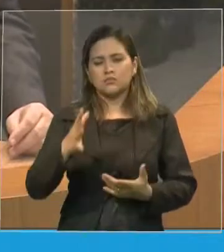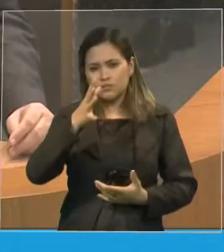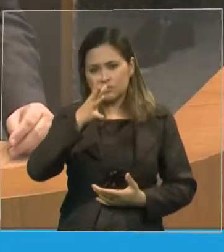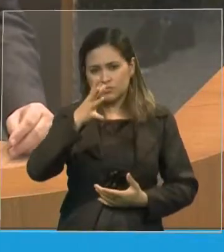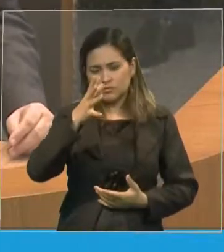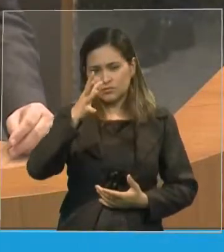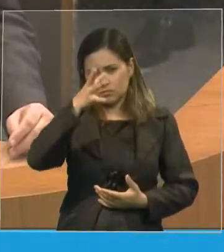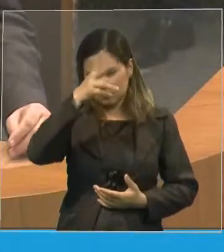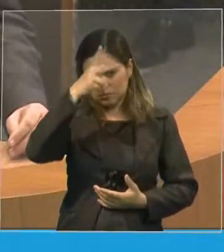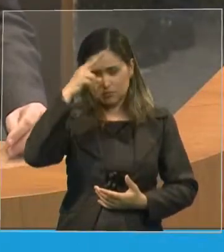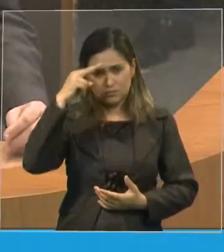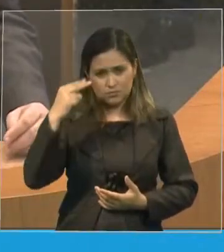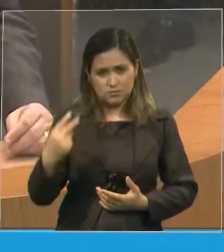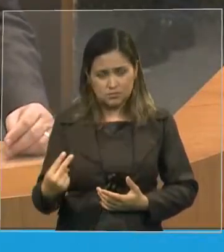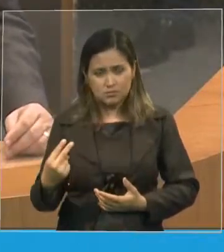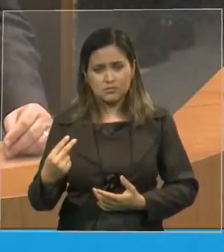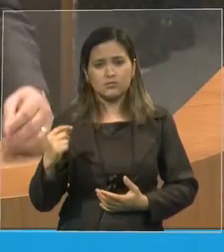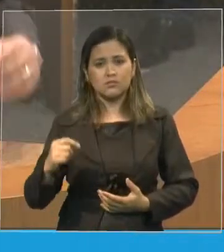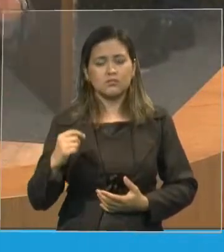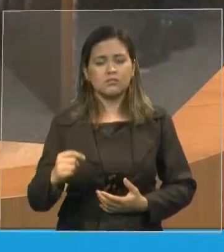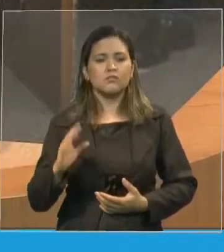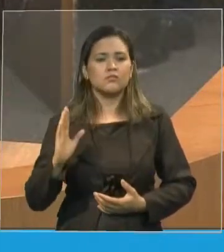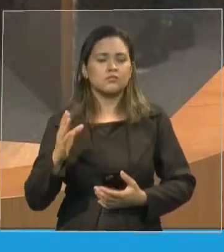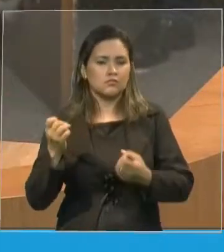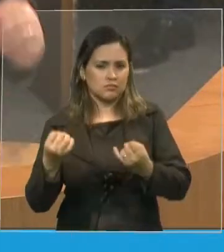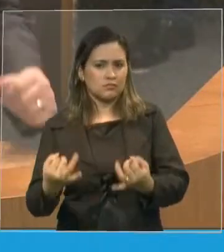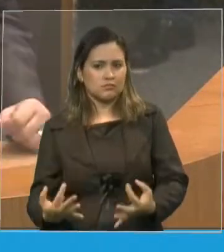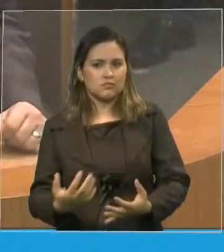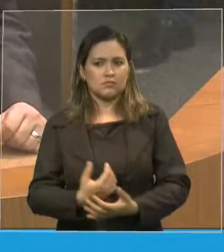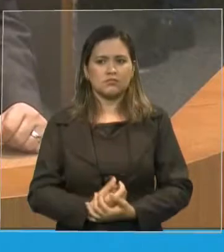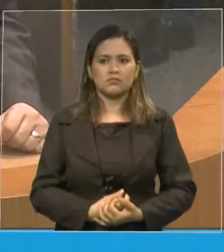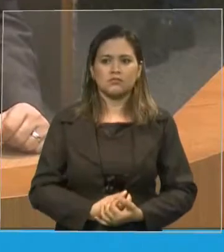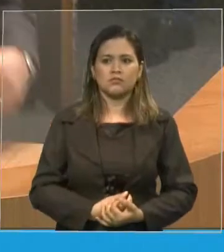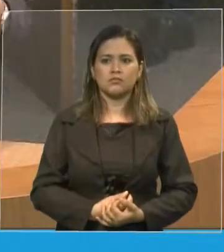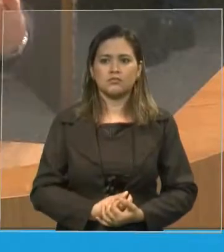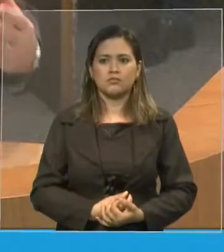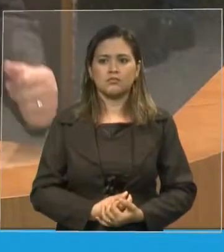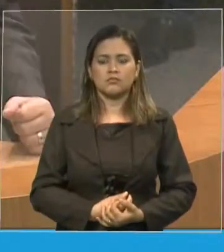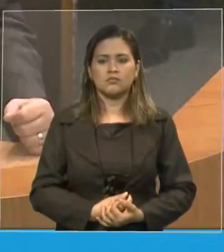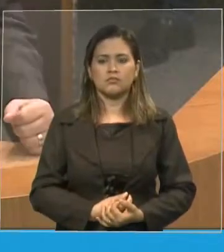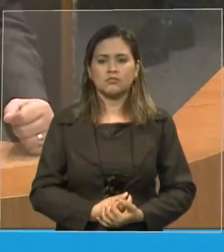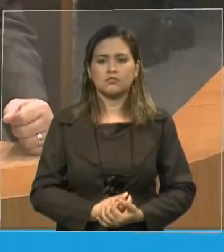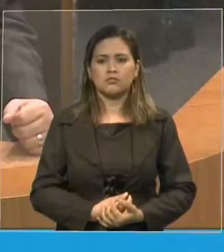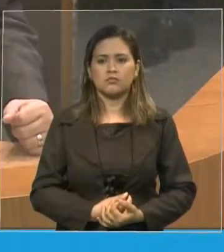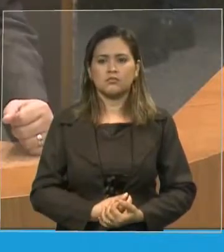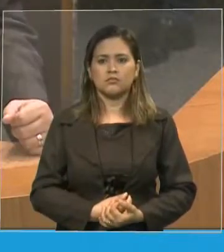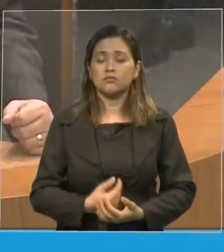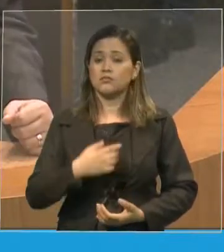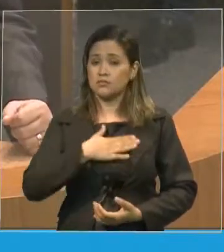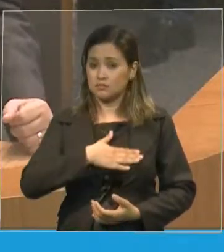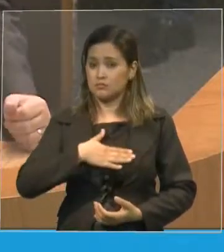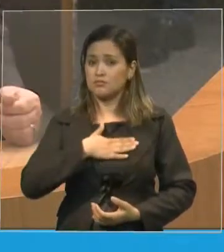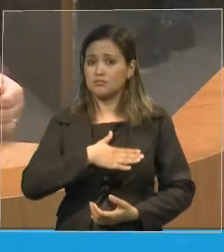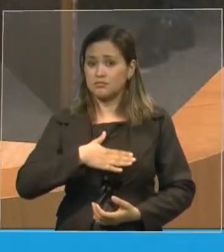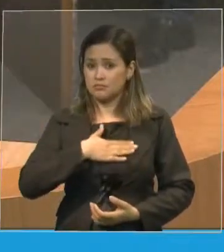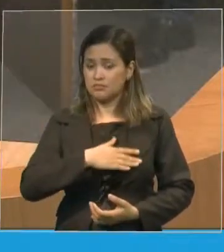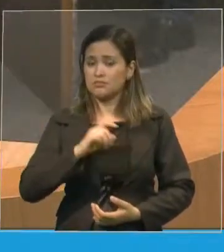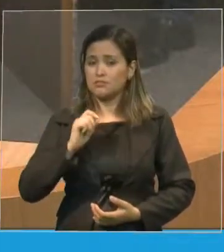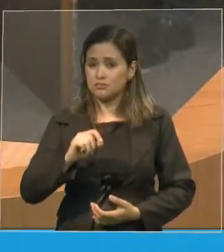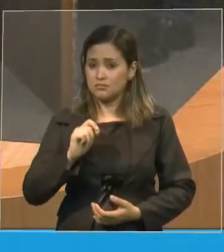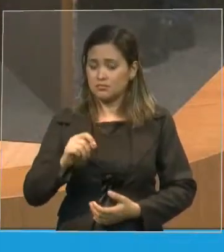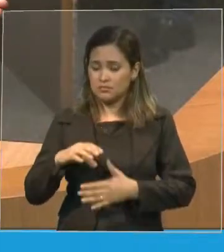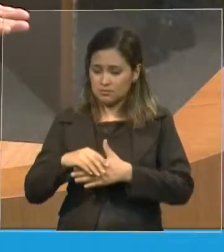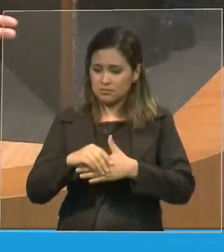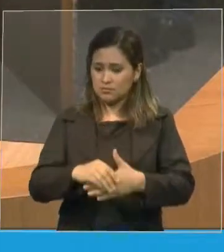que aqui veio. Eu estou muito feliz que trouxeram minha esposa para ela me conhecer melhor. Que vocês falaram